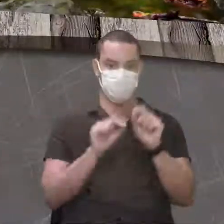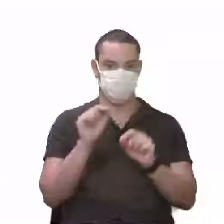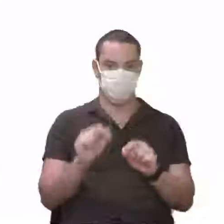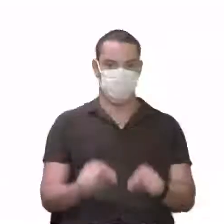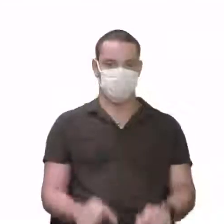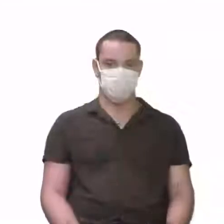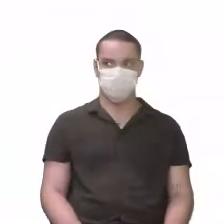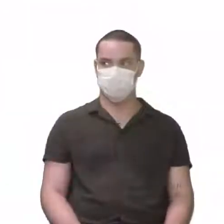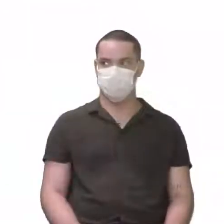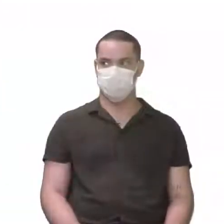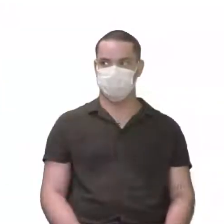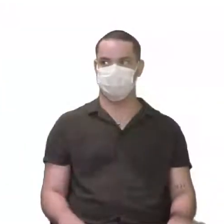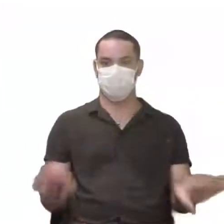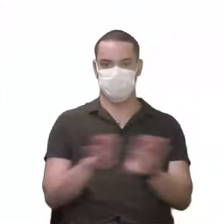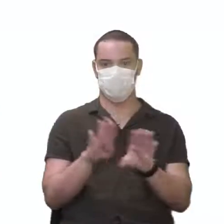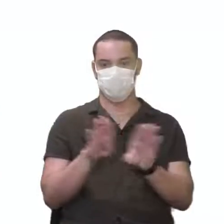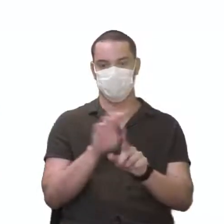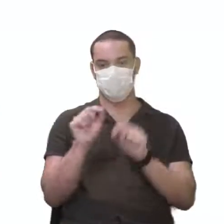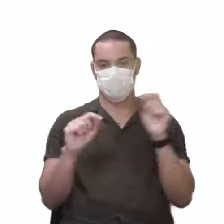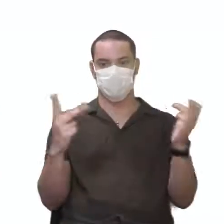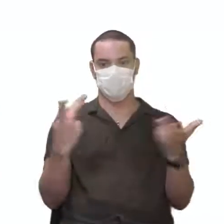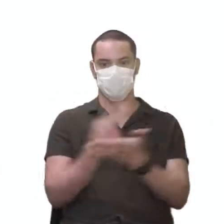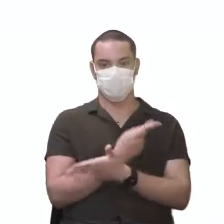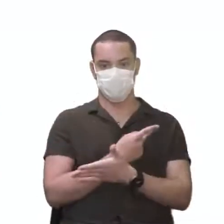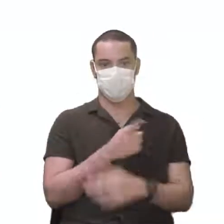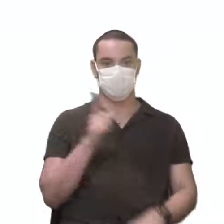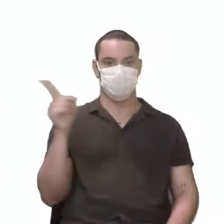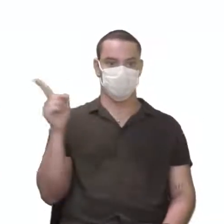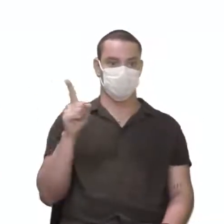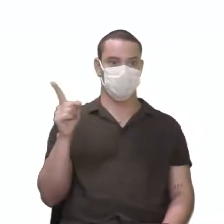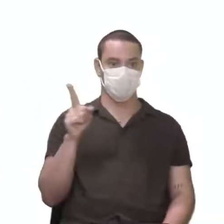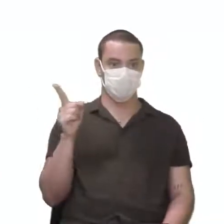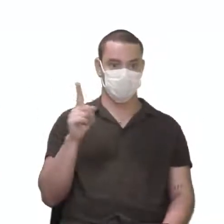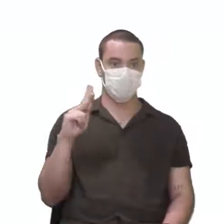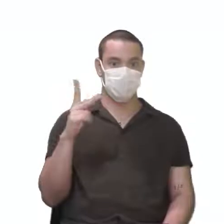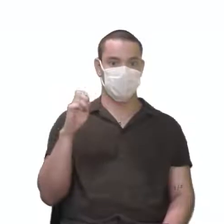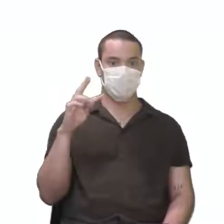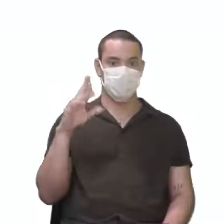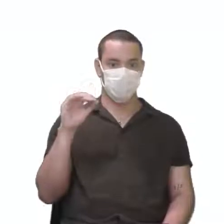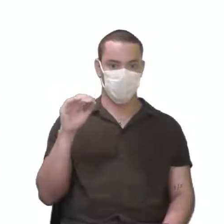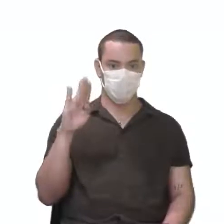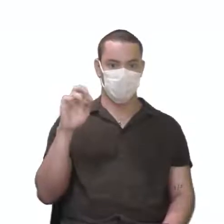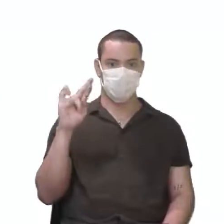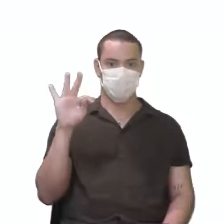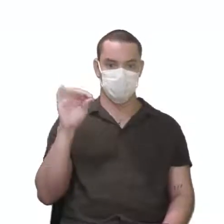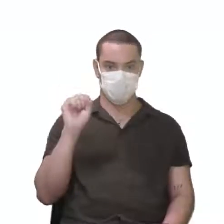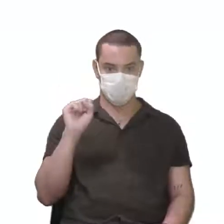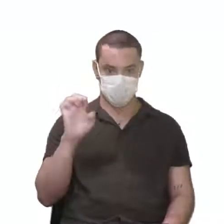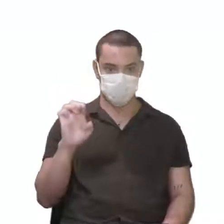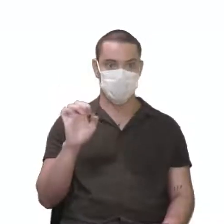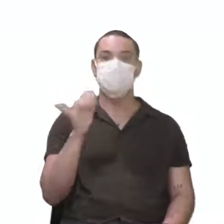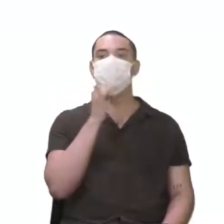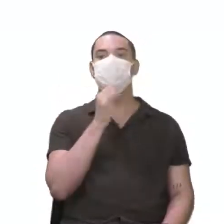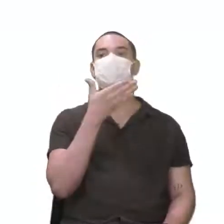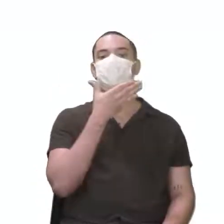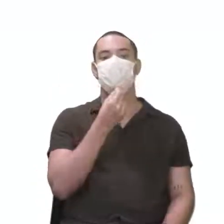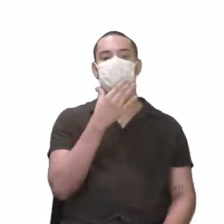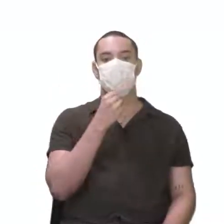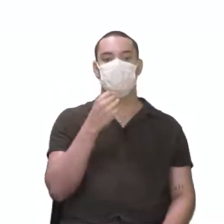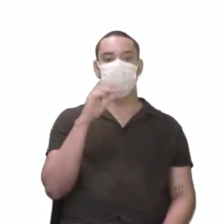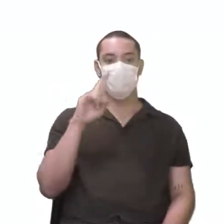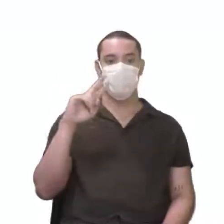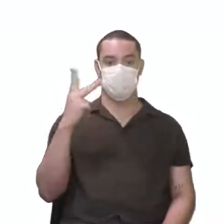quadro, a questão da eritoblastose fetal. Quando um homem, RH